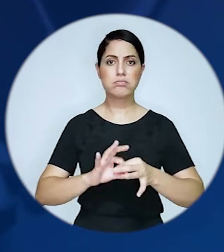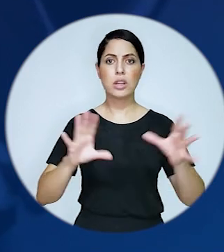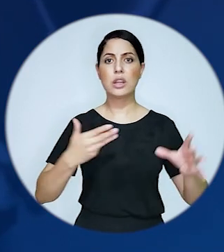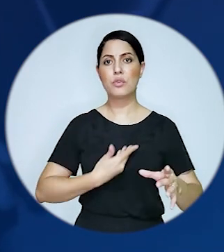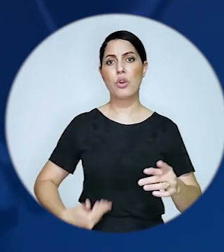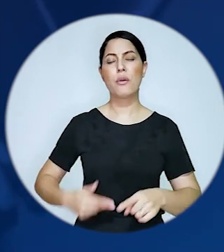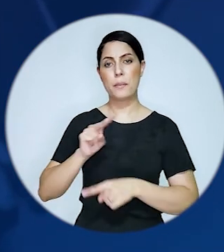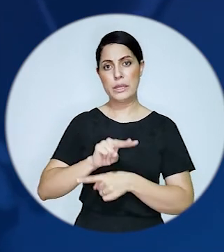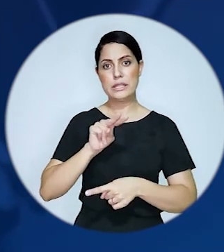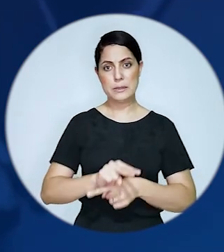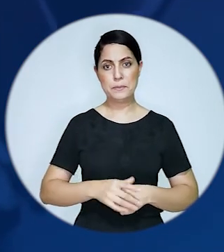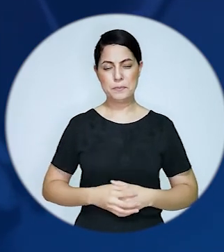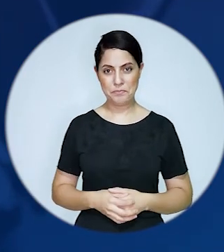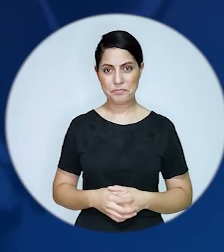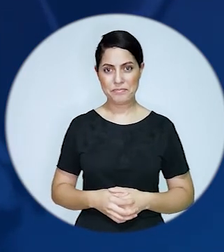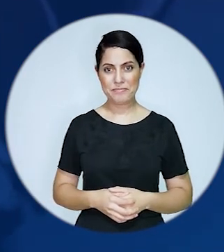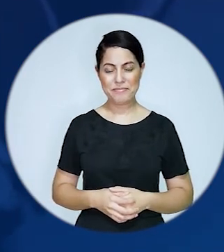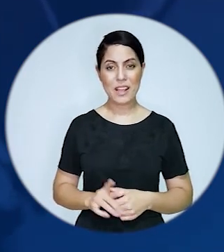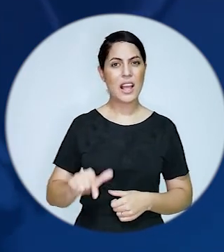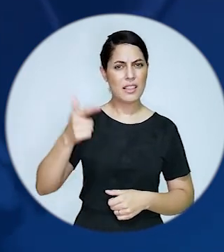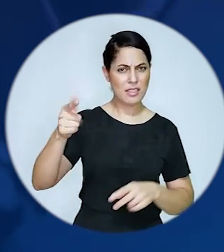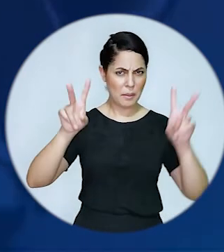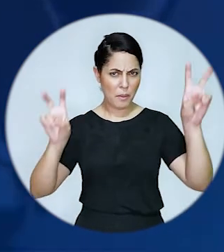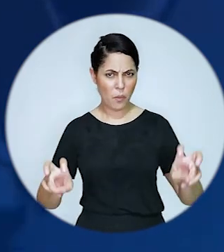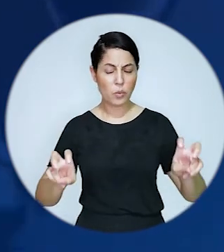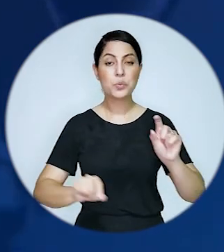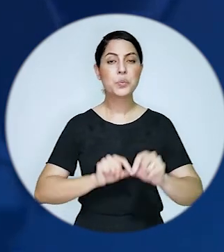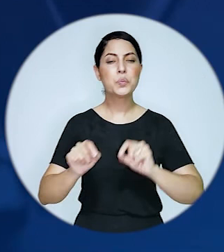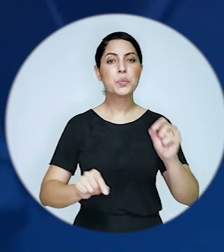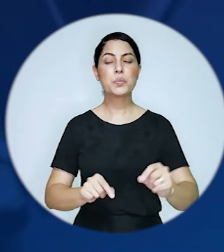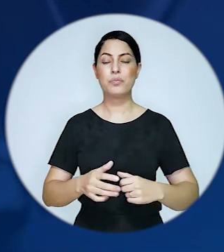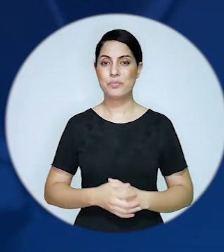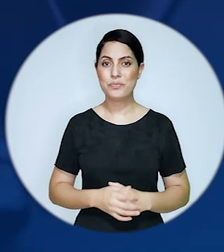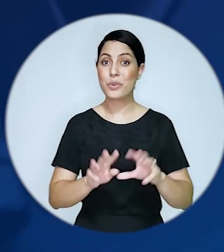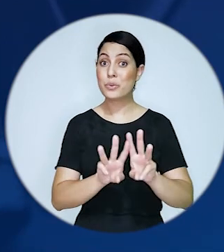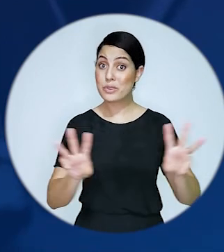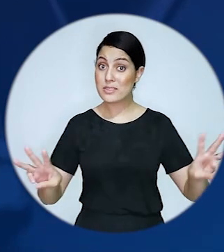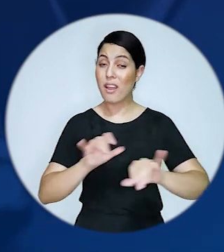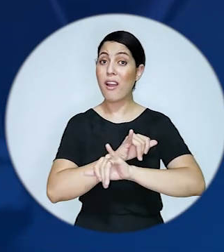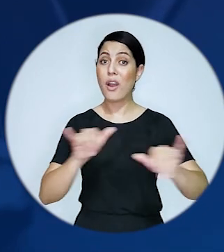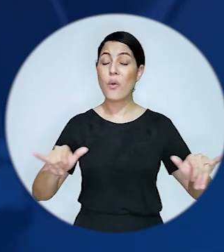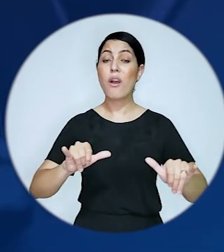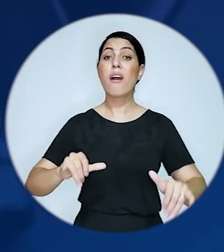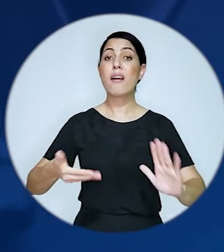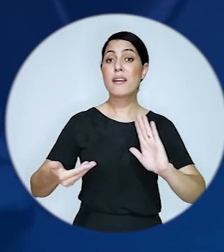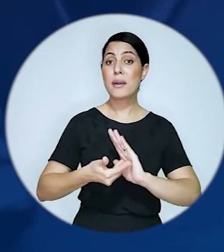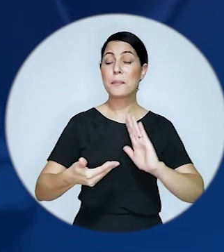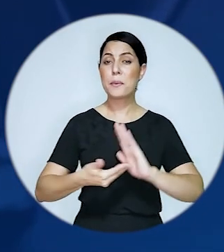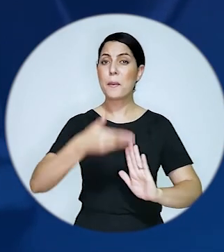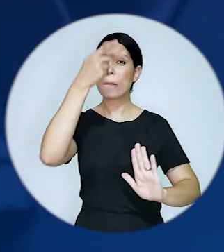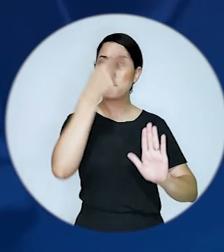total proteção do Estado fecha aspas outra notícia do site destaca os avanços na Câmara dos Deputados